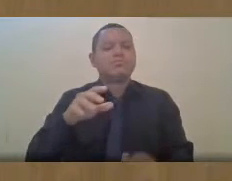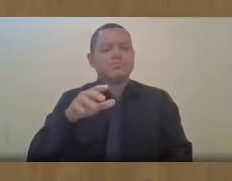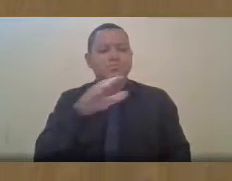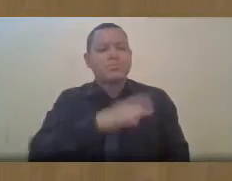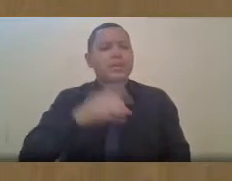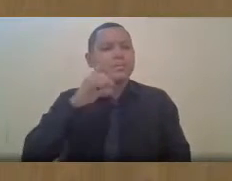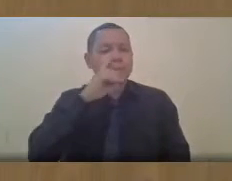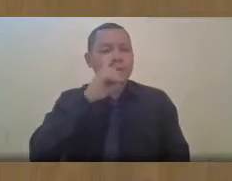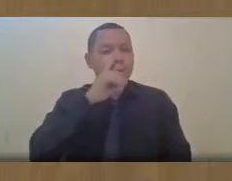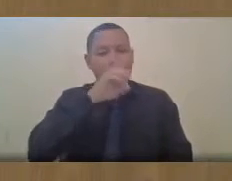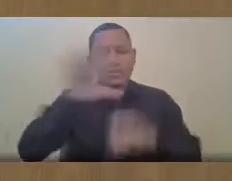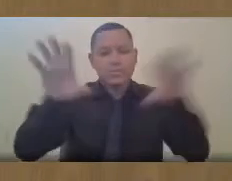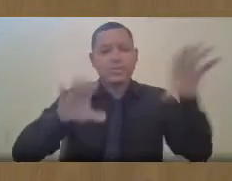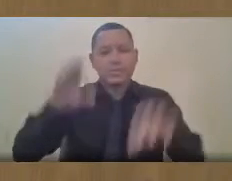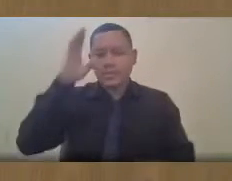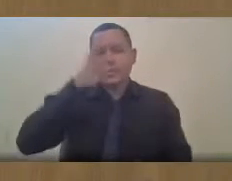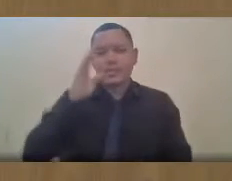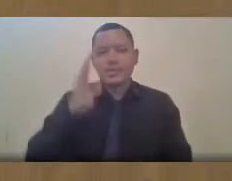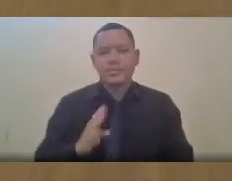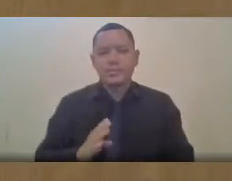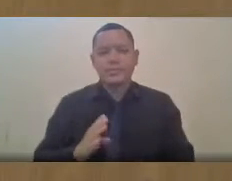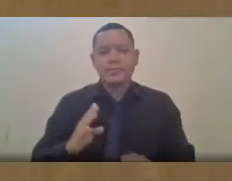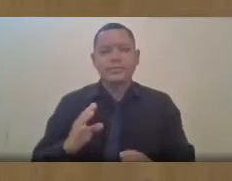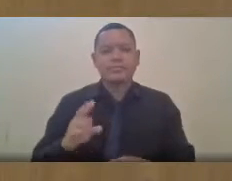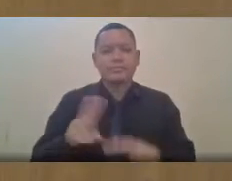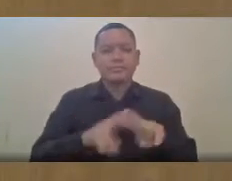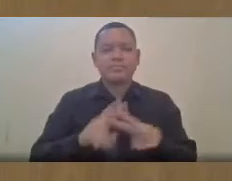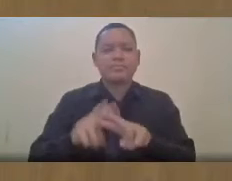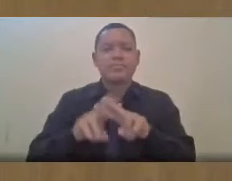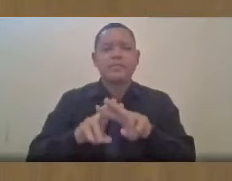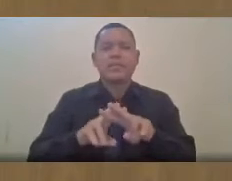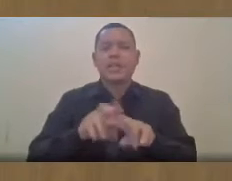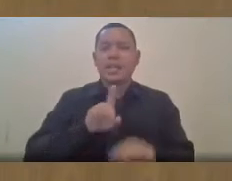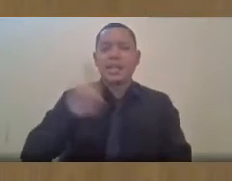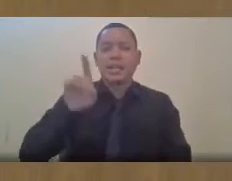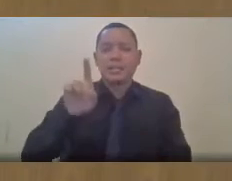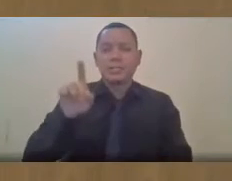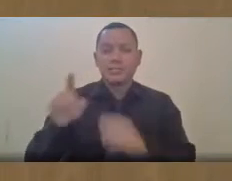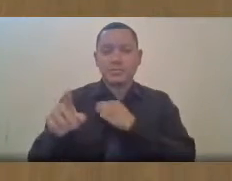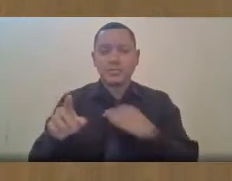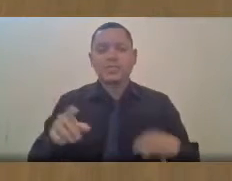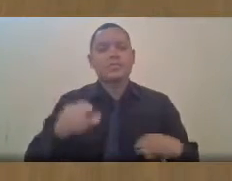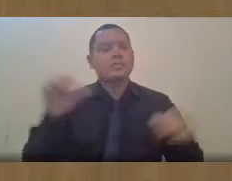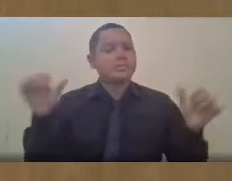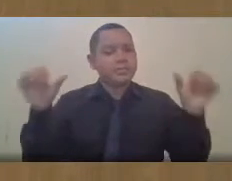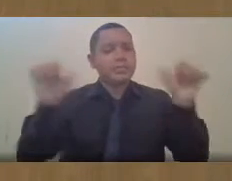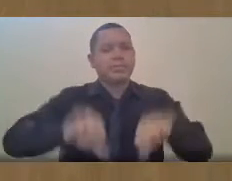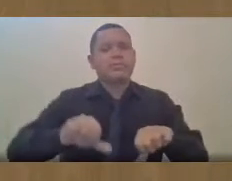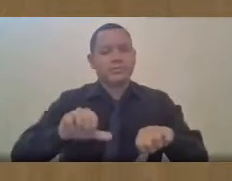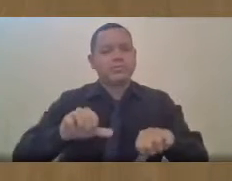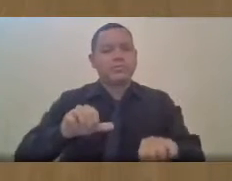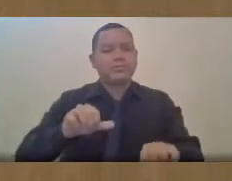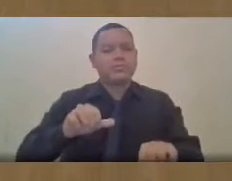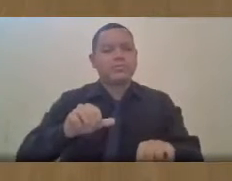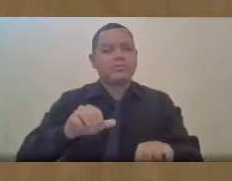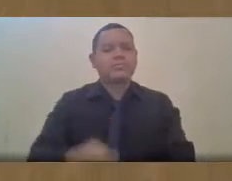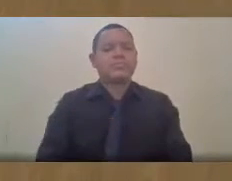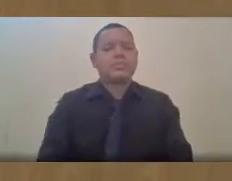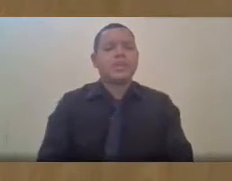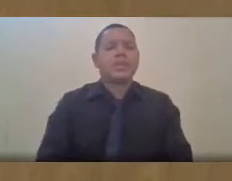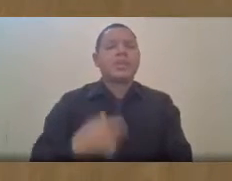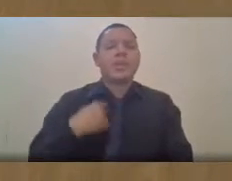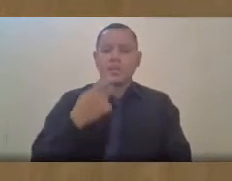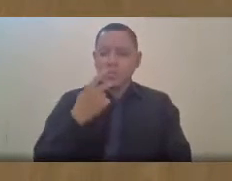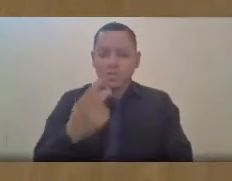Brasil, doutor Gutenberg. E quando eu falo isso aqui nessa tribuna, eu não só falo como político, como vereador, eu falo